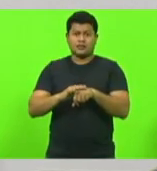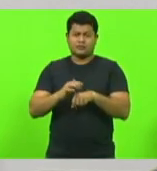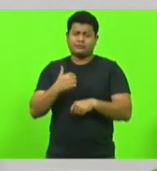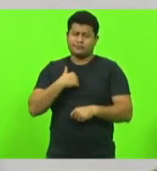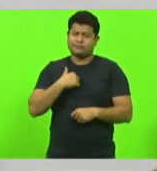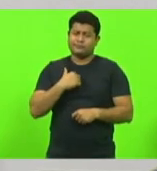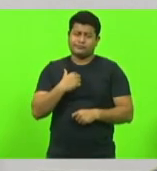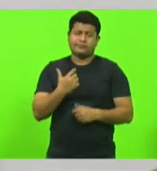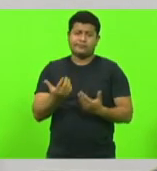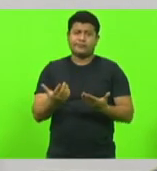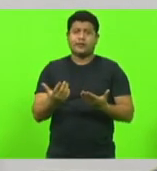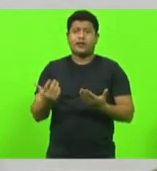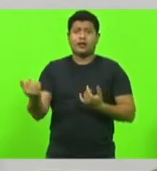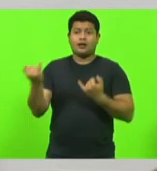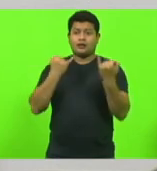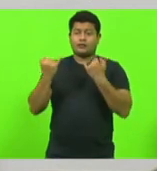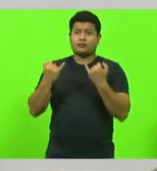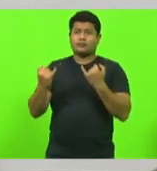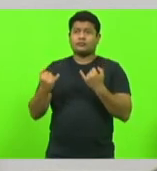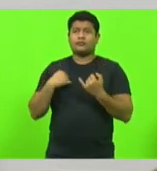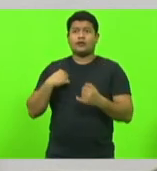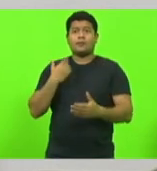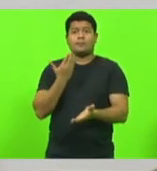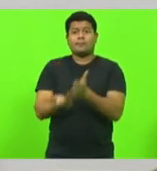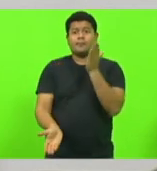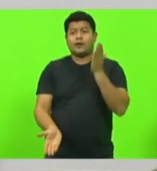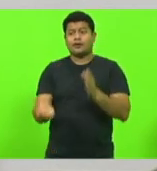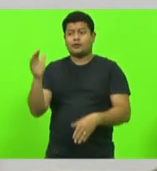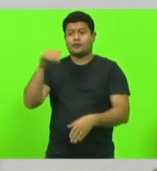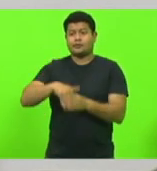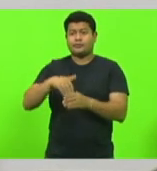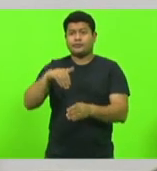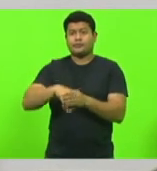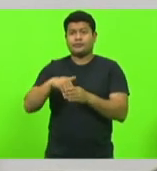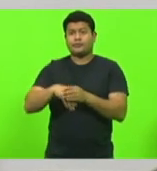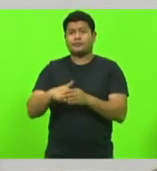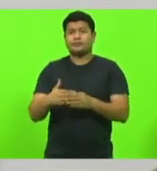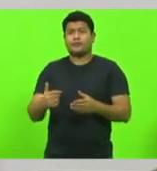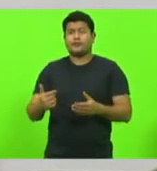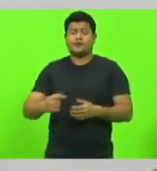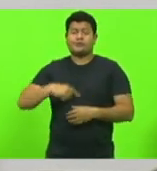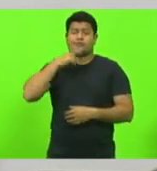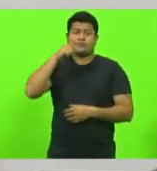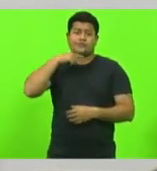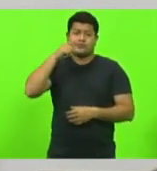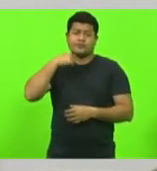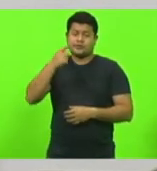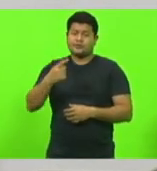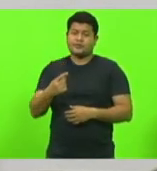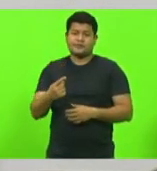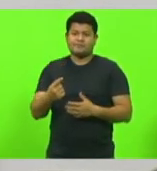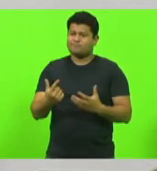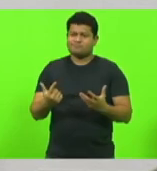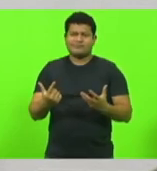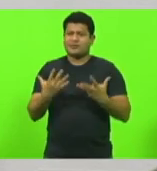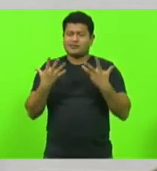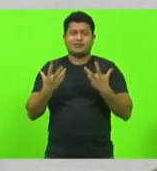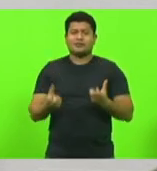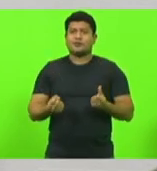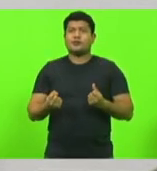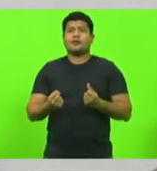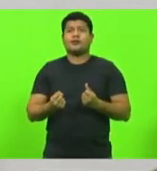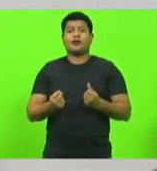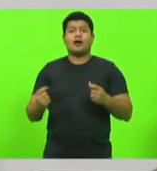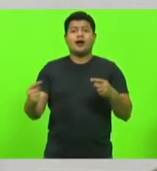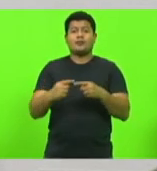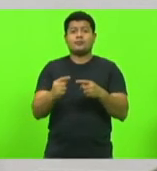inclusive, aqui para casa, e perdi uma votação, que eu não me conformei por não estar aqui naquele momento, que tratava justamente